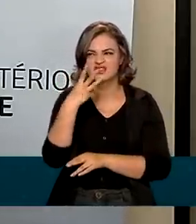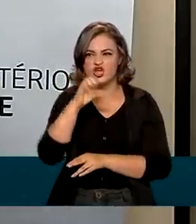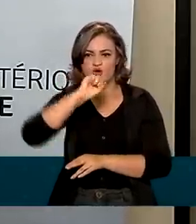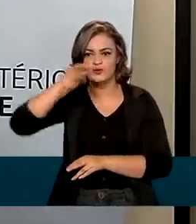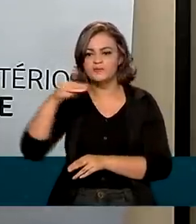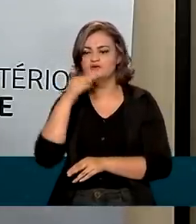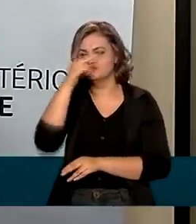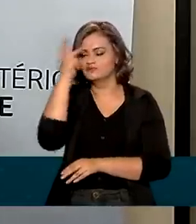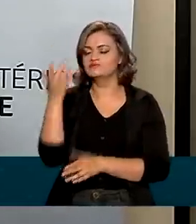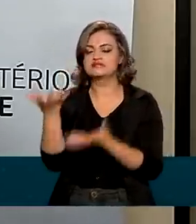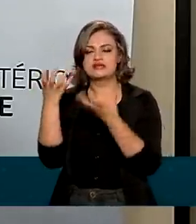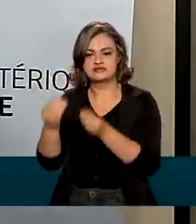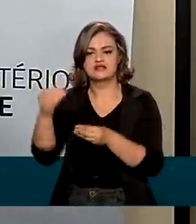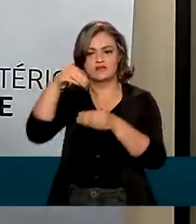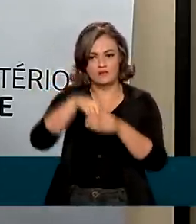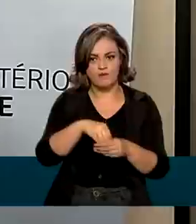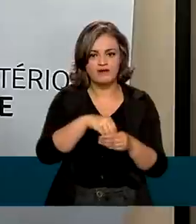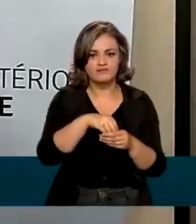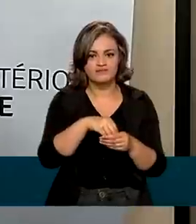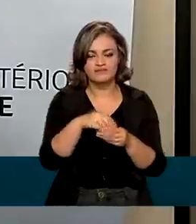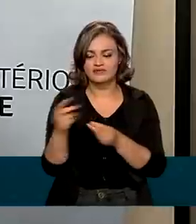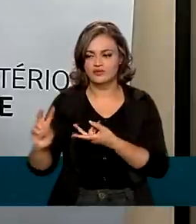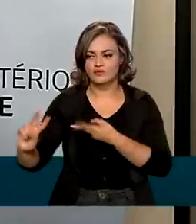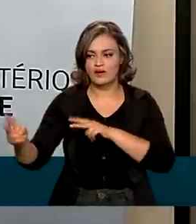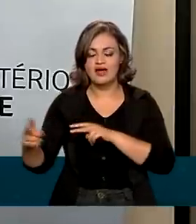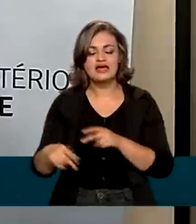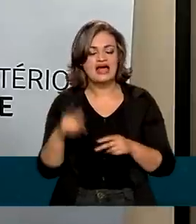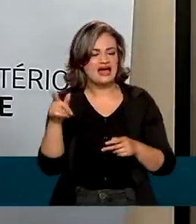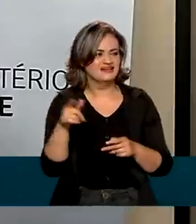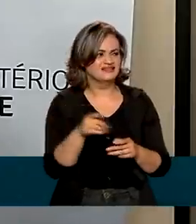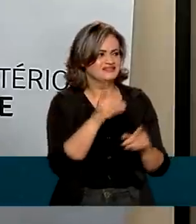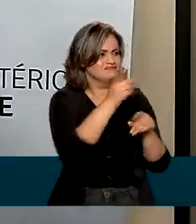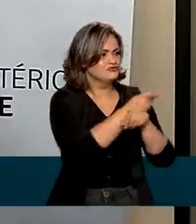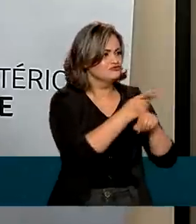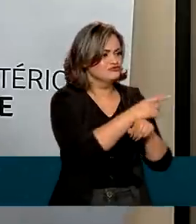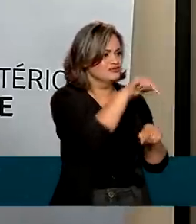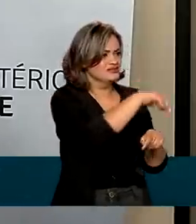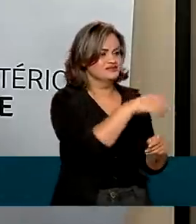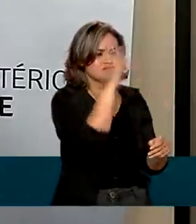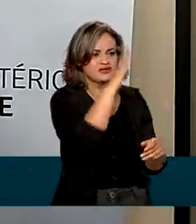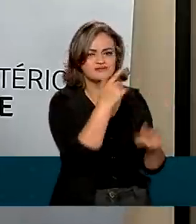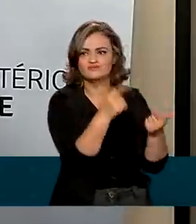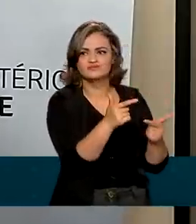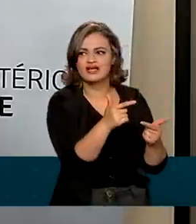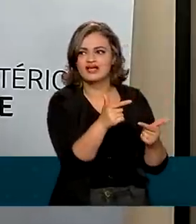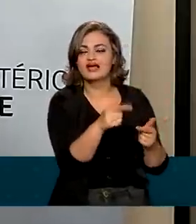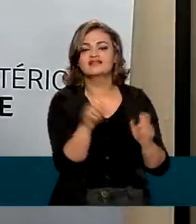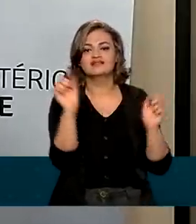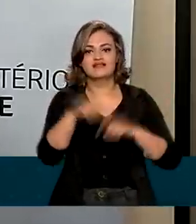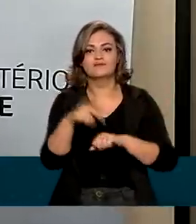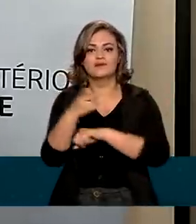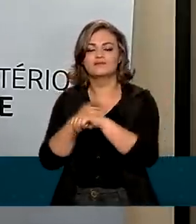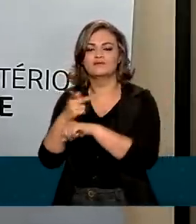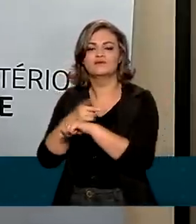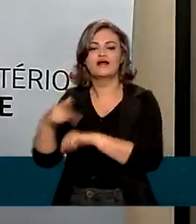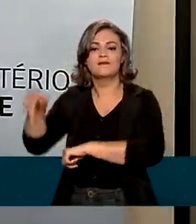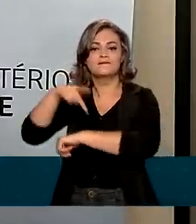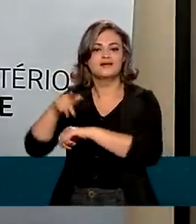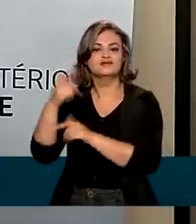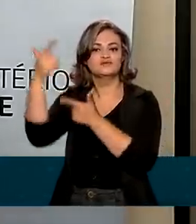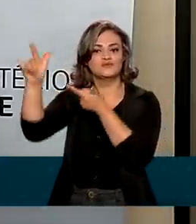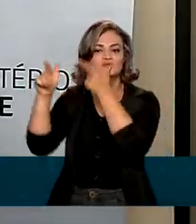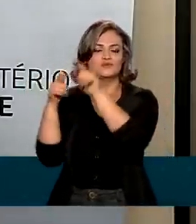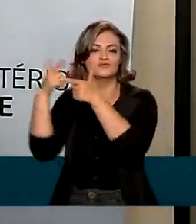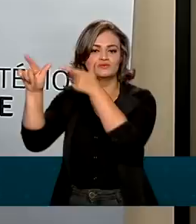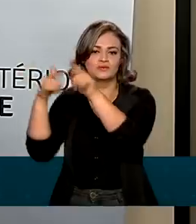aqueles pacientes que não conseguem identificar um doador no Brasil, eles também têm a chance de encontrar doadores